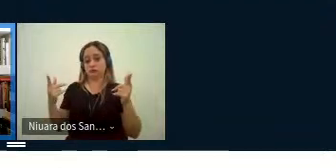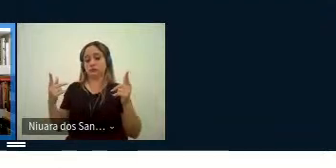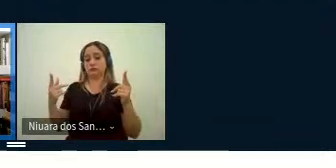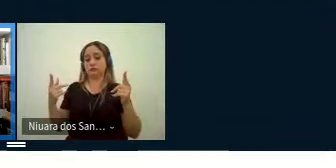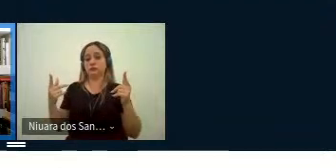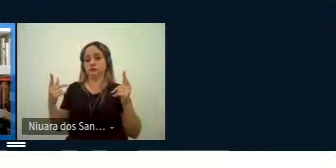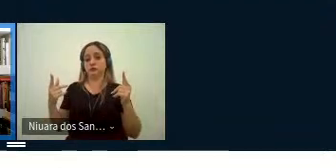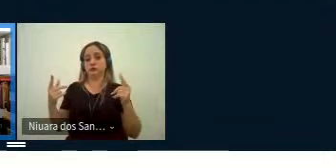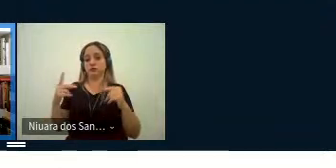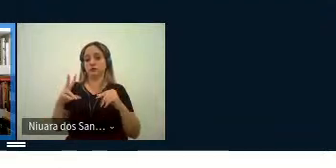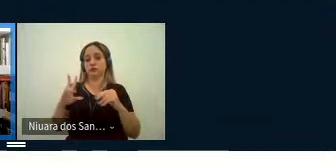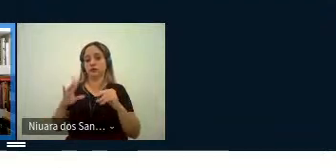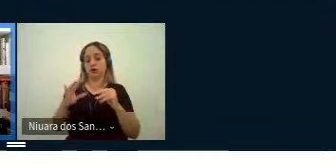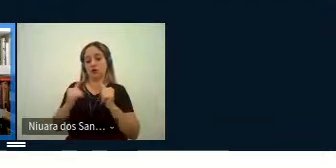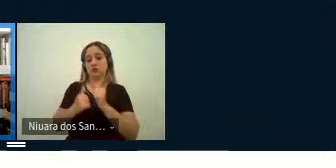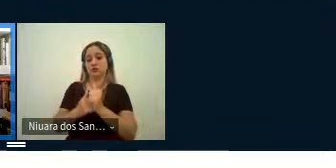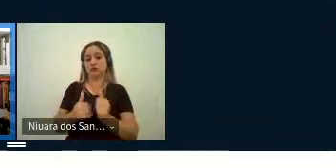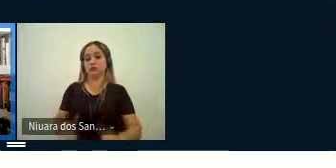estaria então condicionada